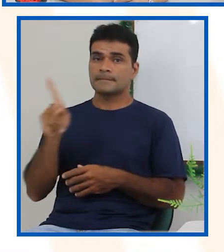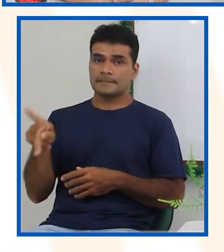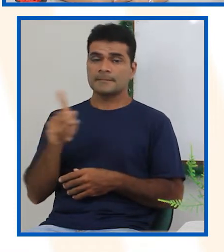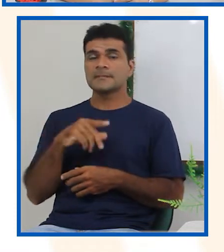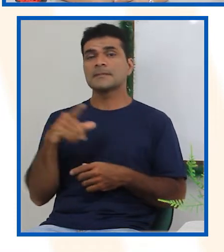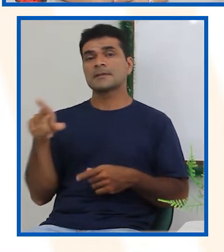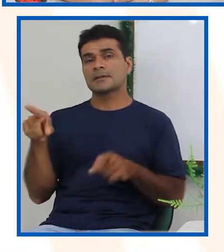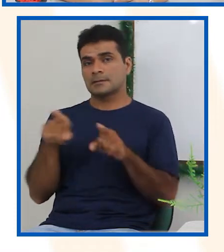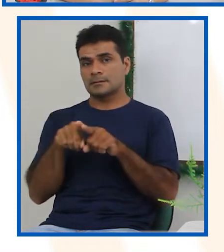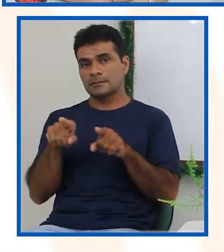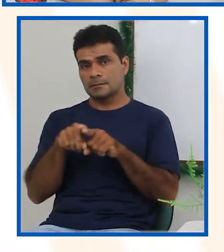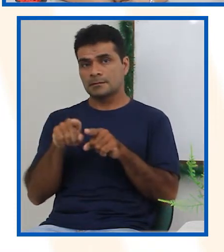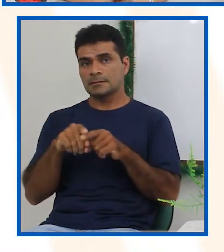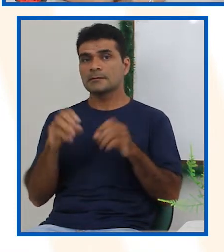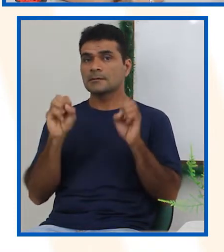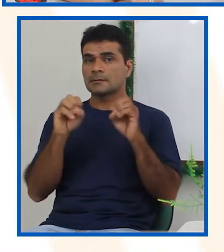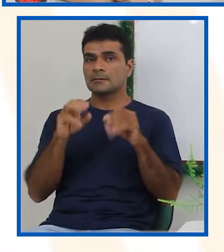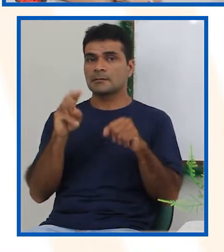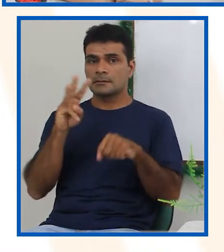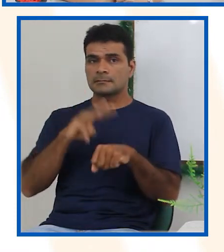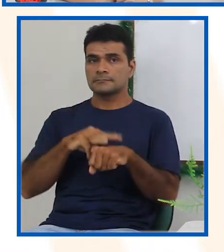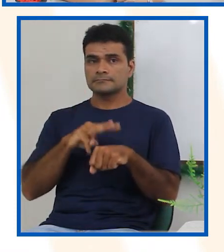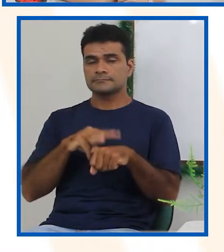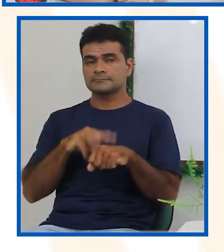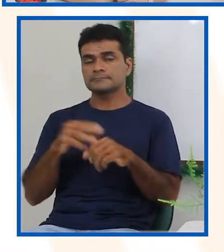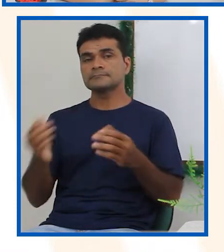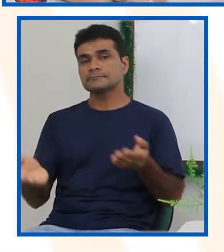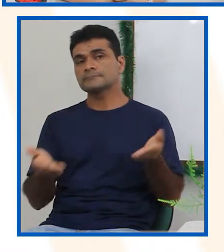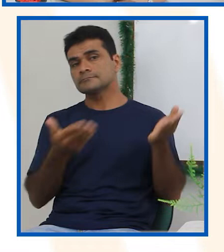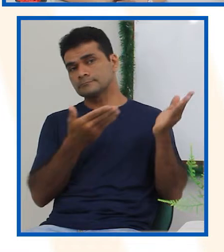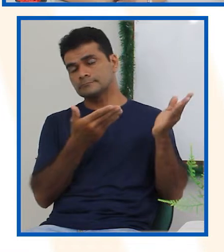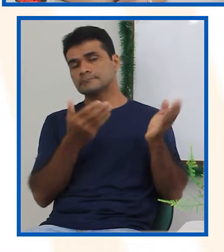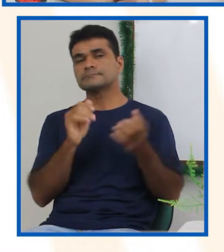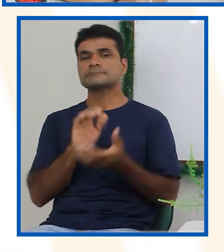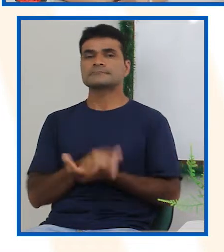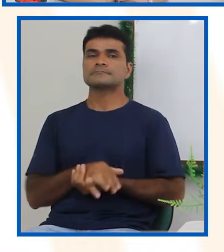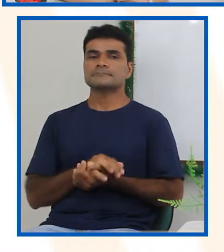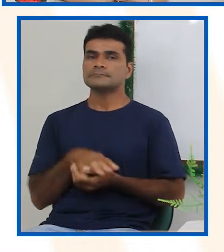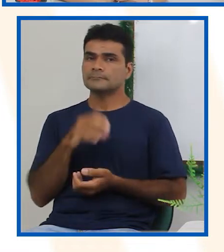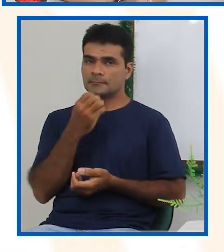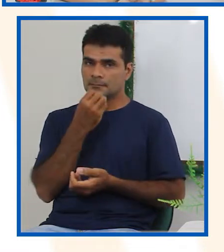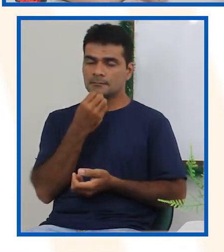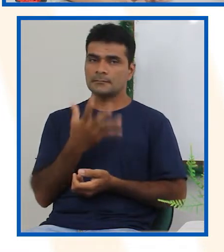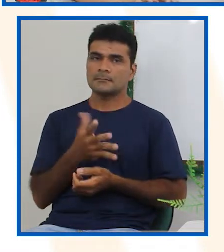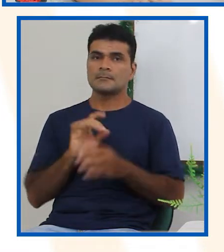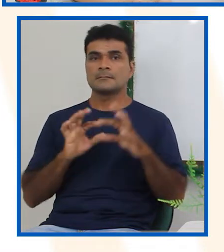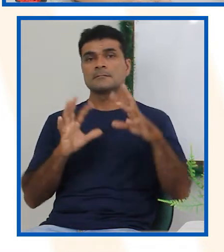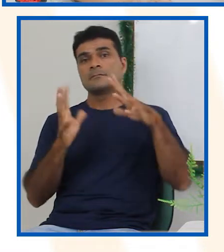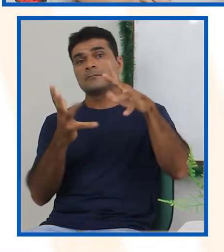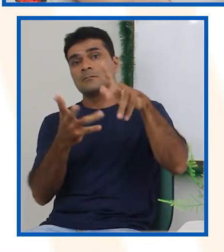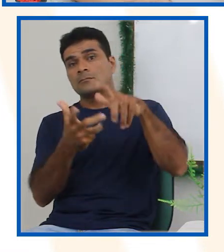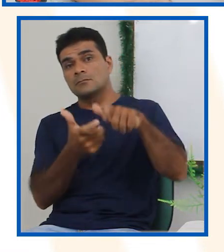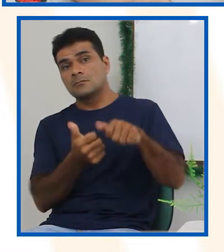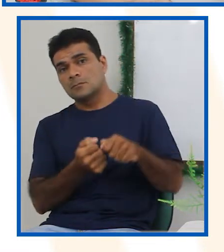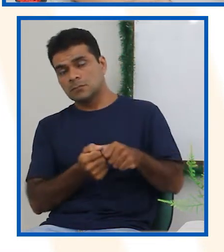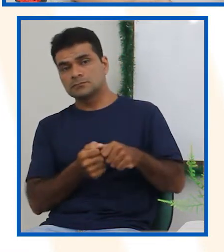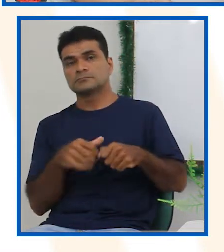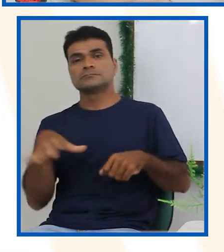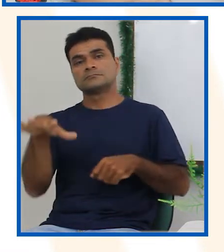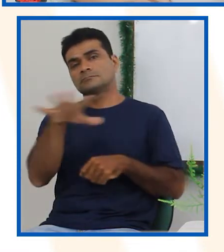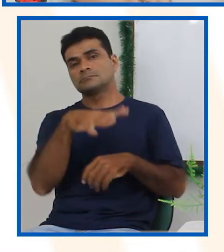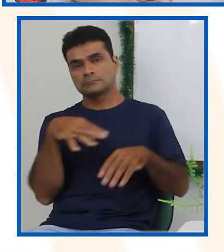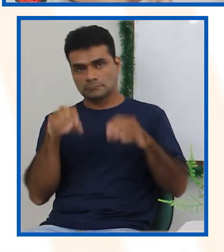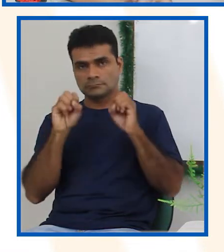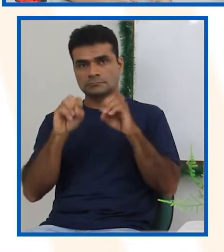utilizarem nas aulas de matemática. É o Khan Academy, tá? Ele é utilizado no mundo todo na área da educação. E aqui a Tia Cris